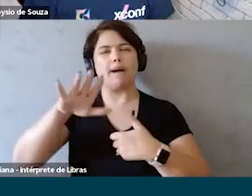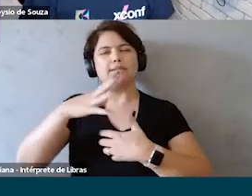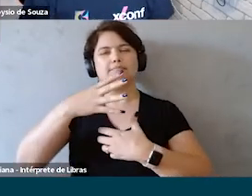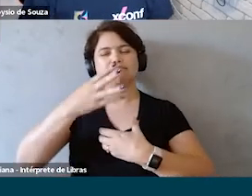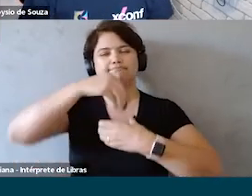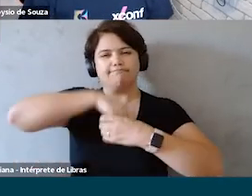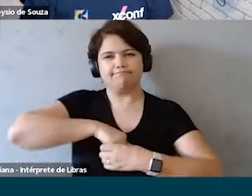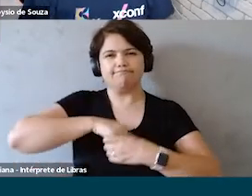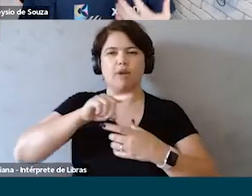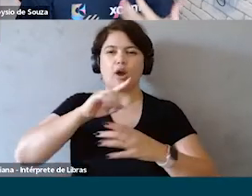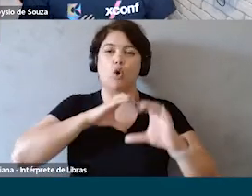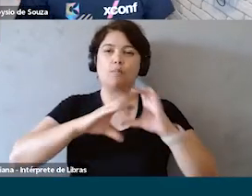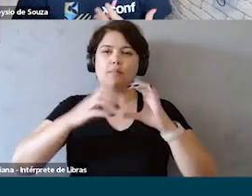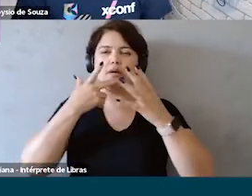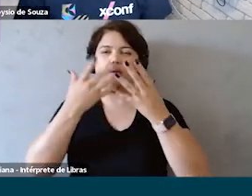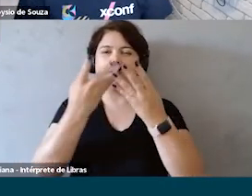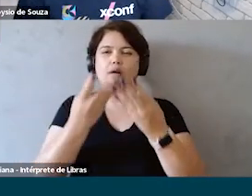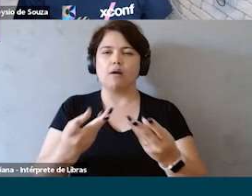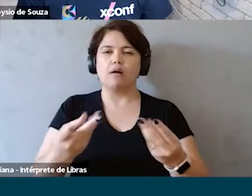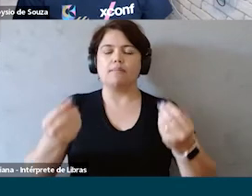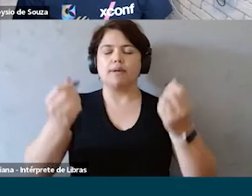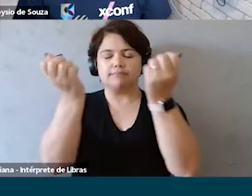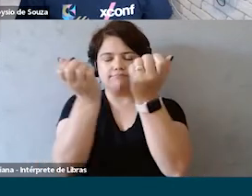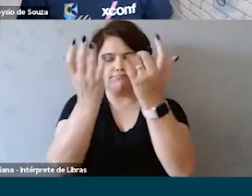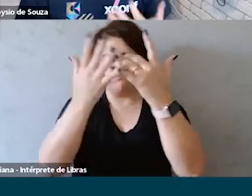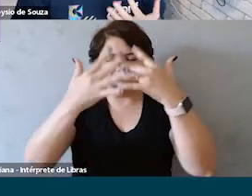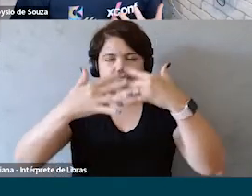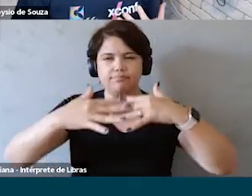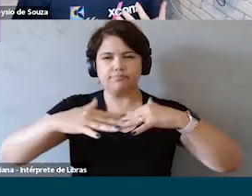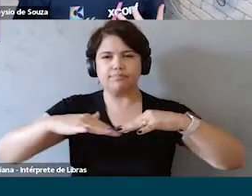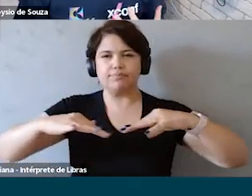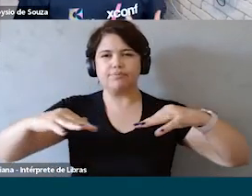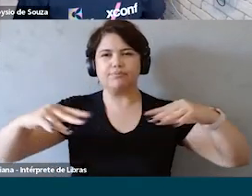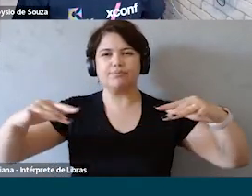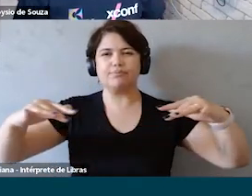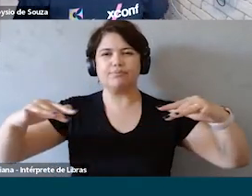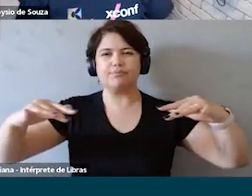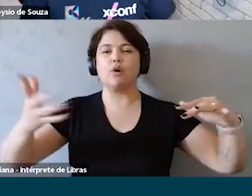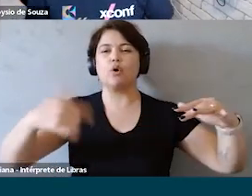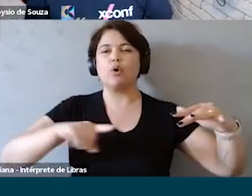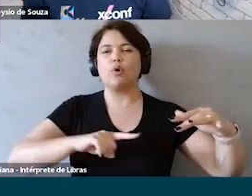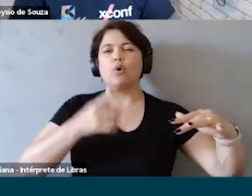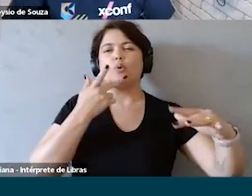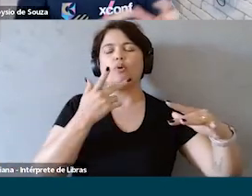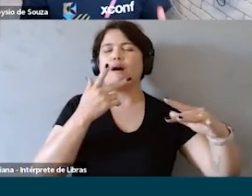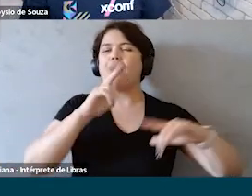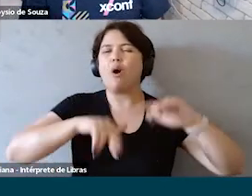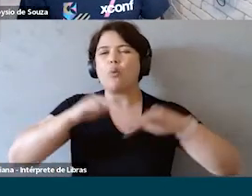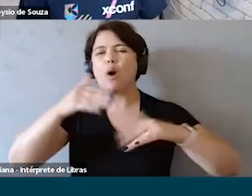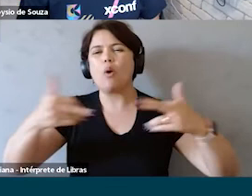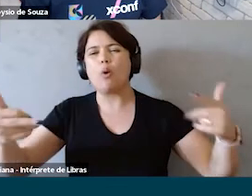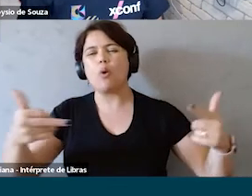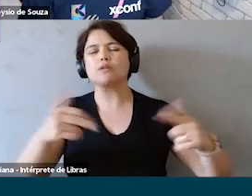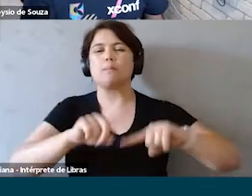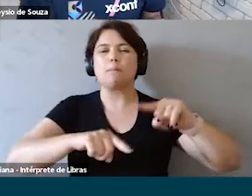pragmáticos para isso essa comunicação flui e até no kick-off de projeto ou num desk research alguma